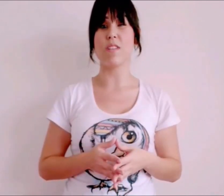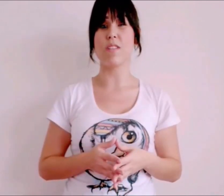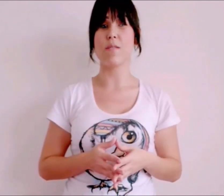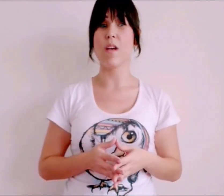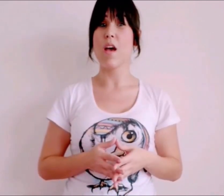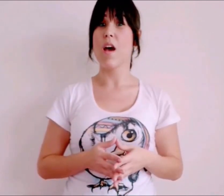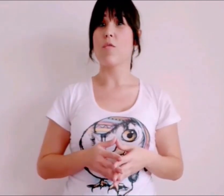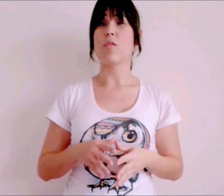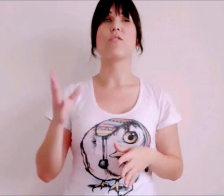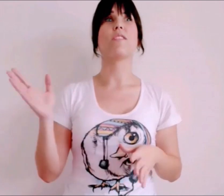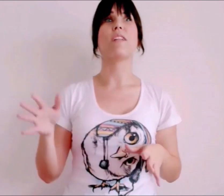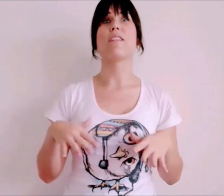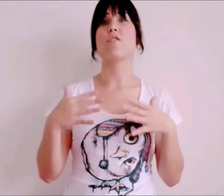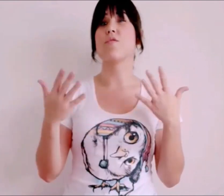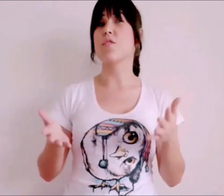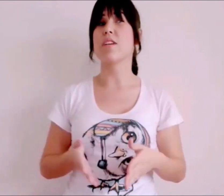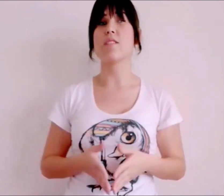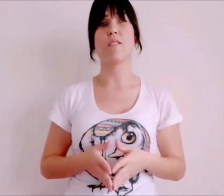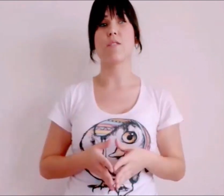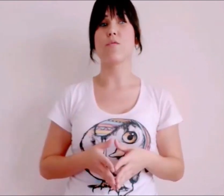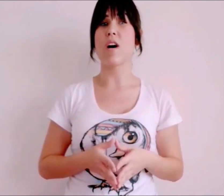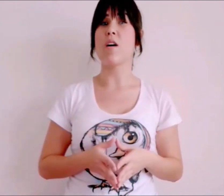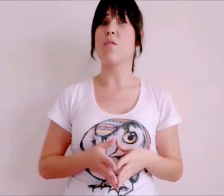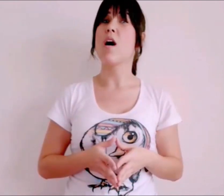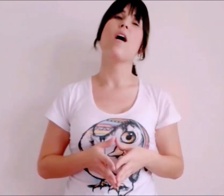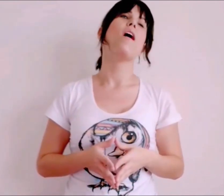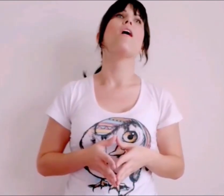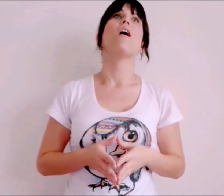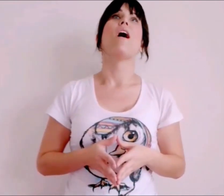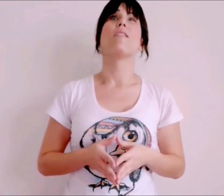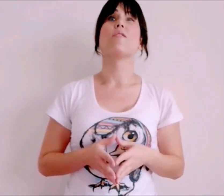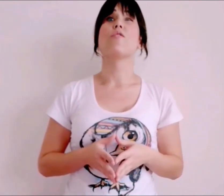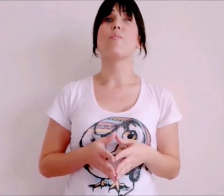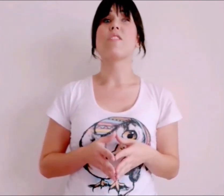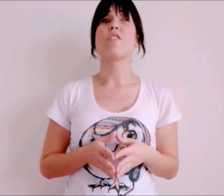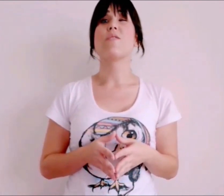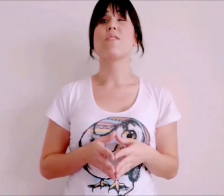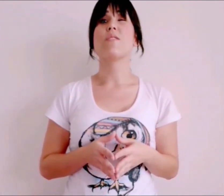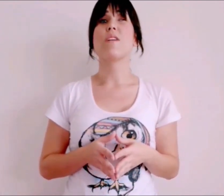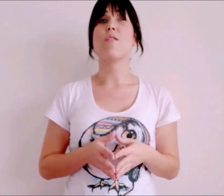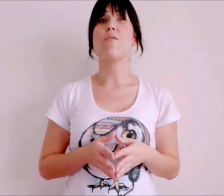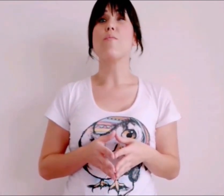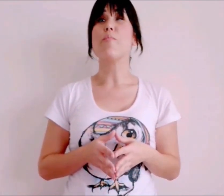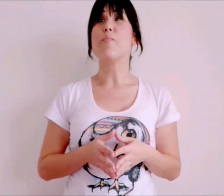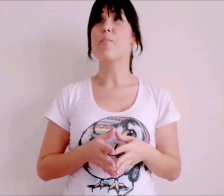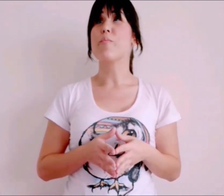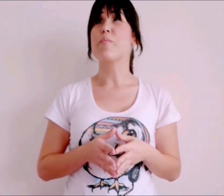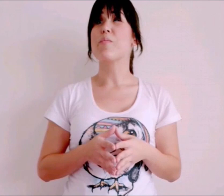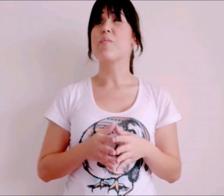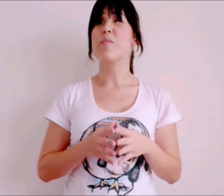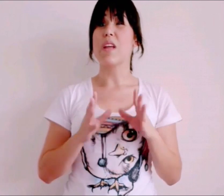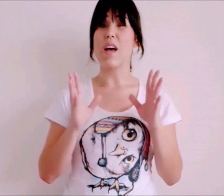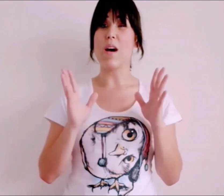ao longo da vida? Quando se trata de violência sexual, as estimativas estão